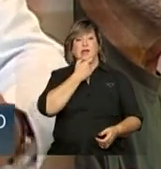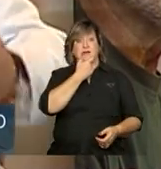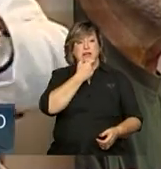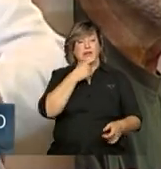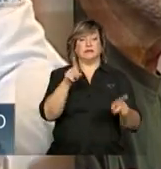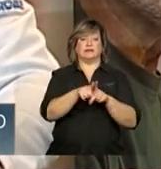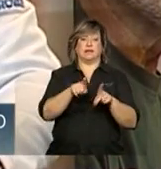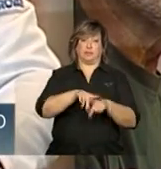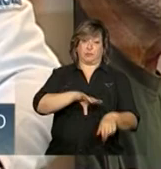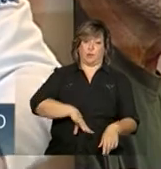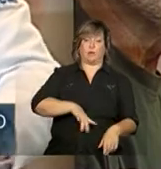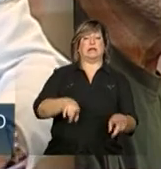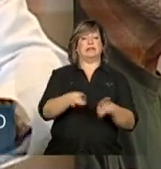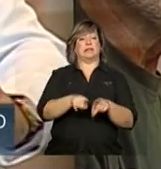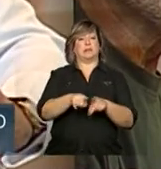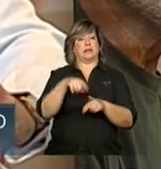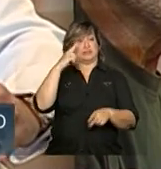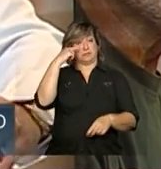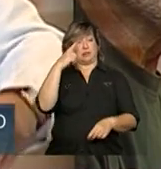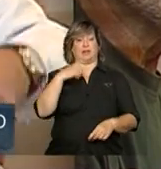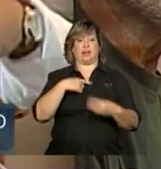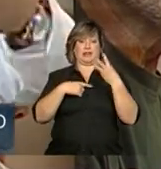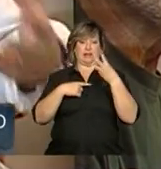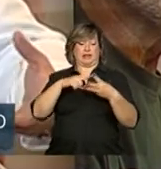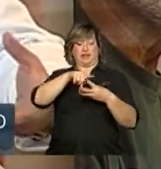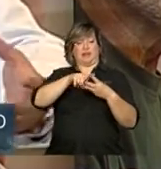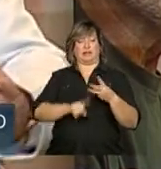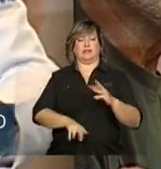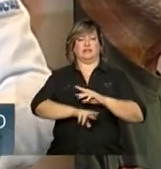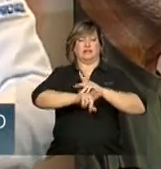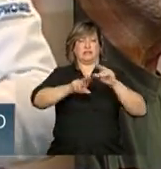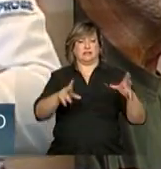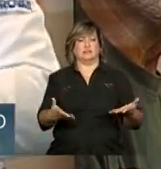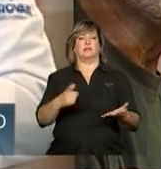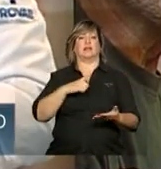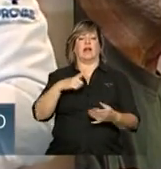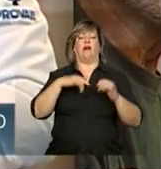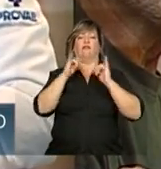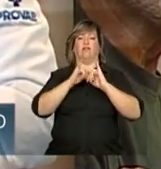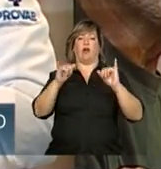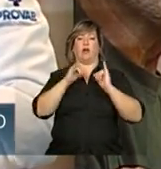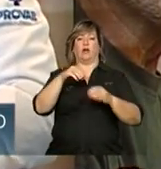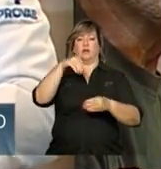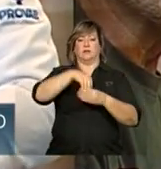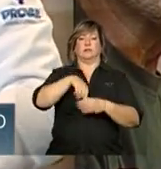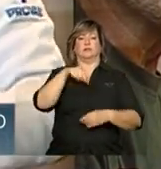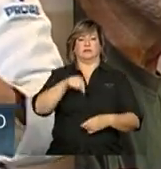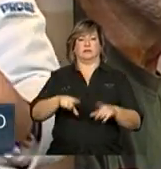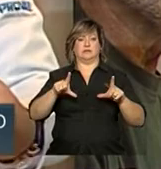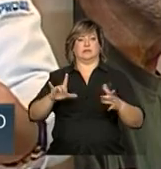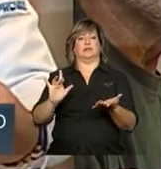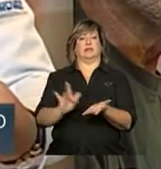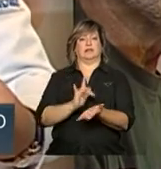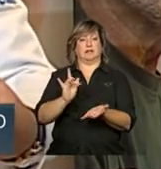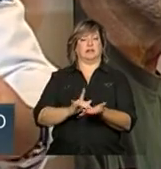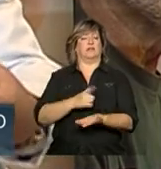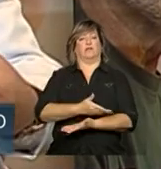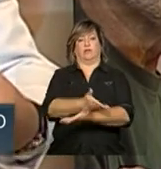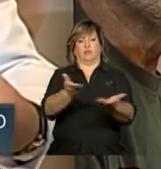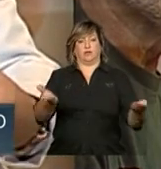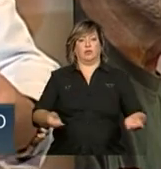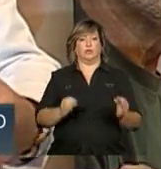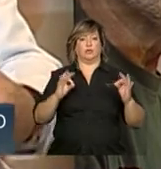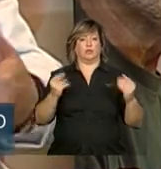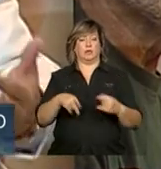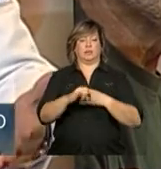portuguesa e também em língua espanhola. Portanto, terá um conteúdo grande de acesso de informação científica disponibilizado para todos vocês.